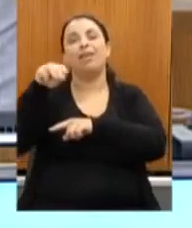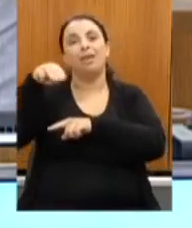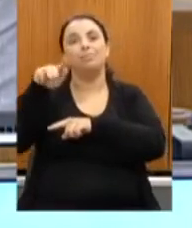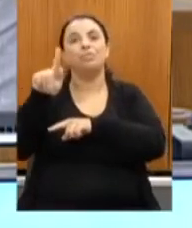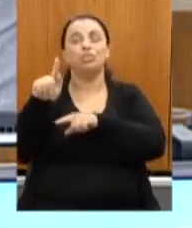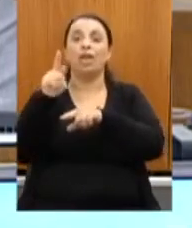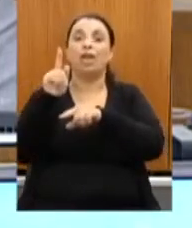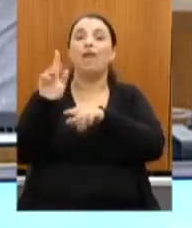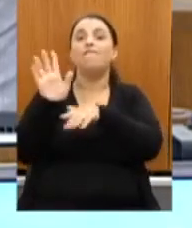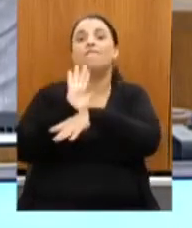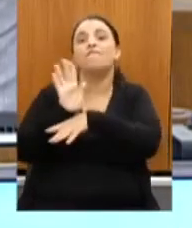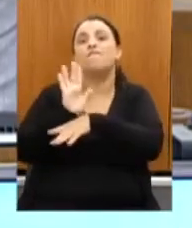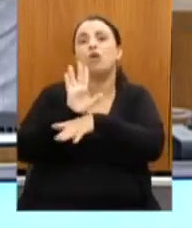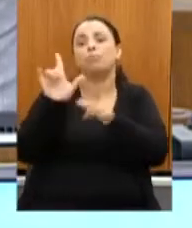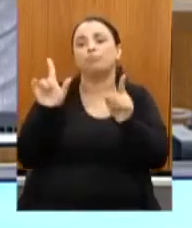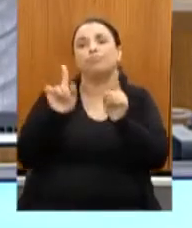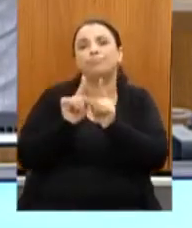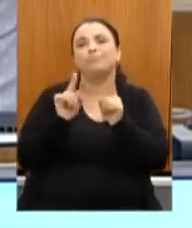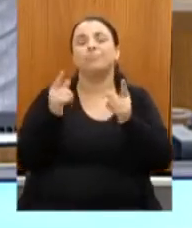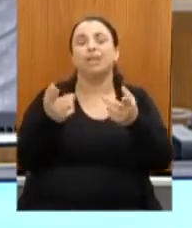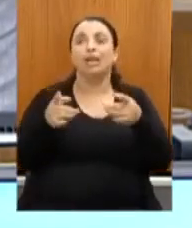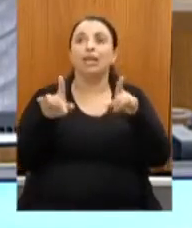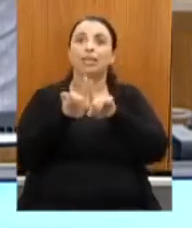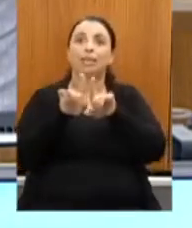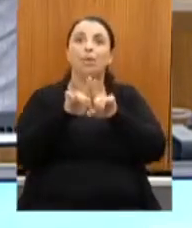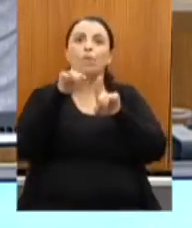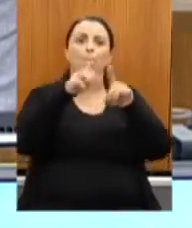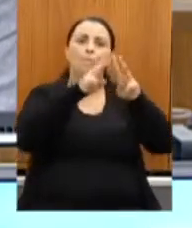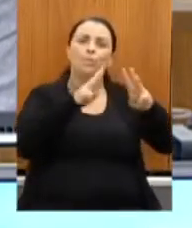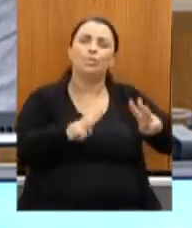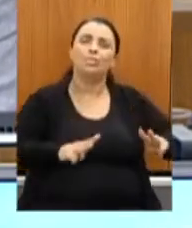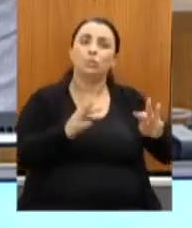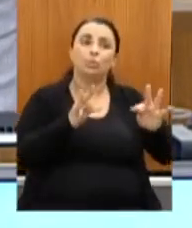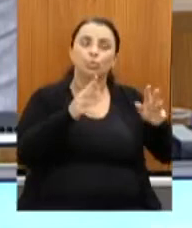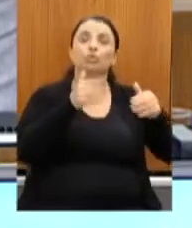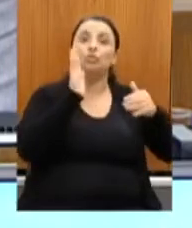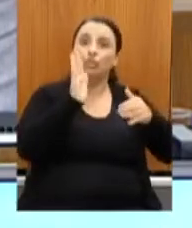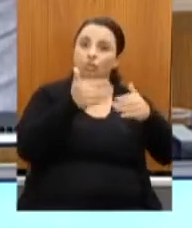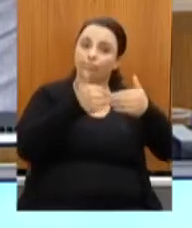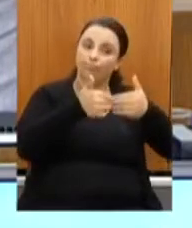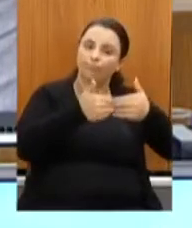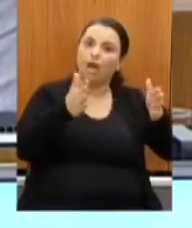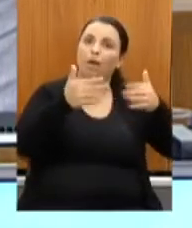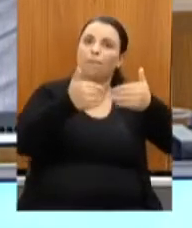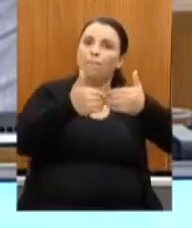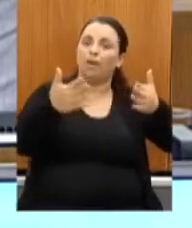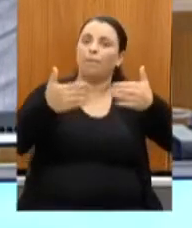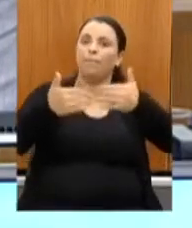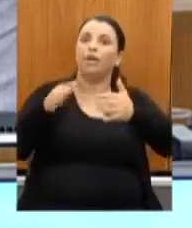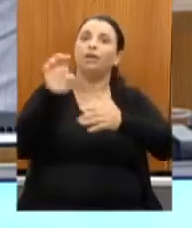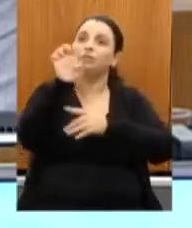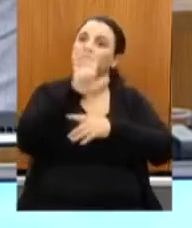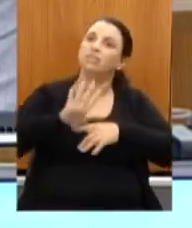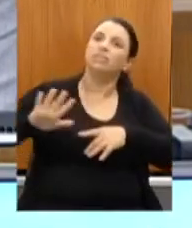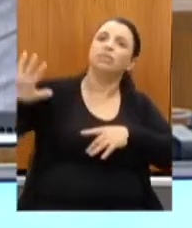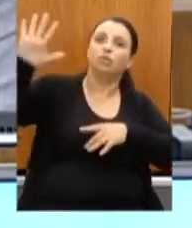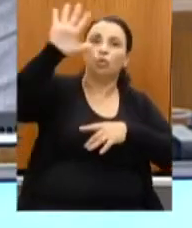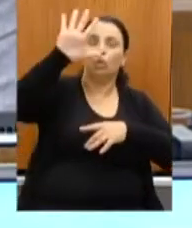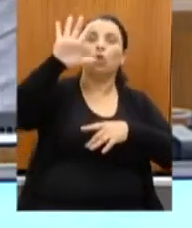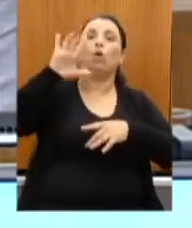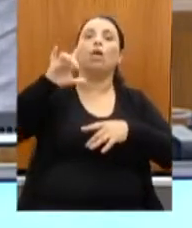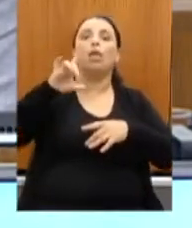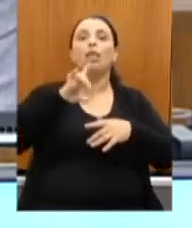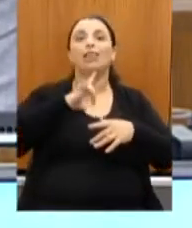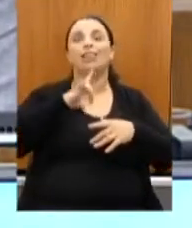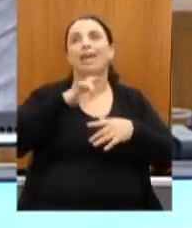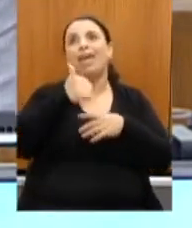todos os nossos museus agora estão reabrindo. No Estado todo nós temos dez museus